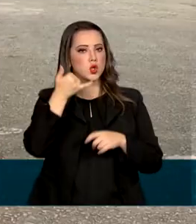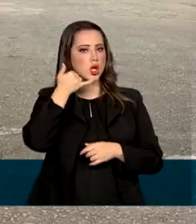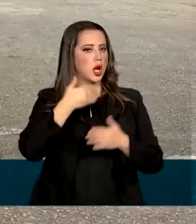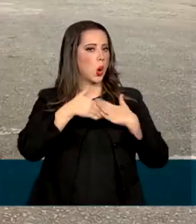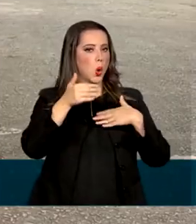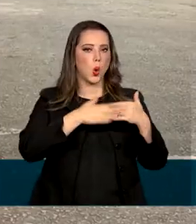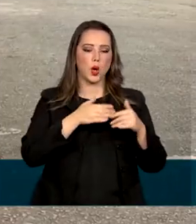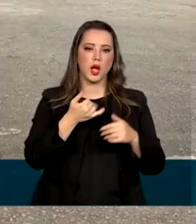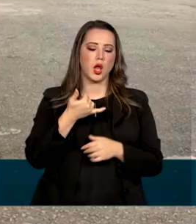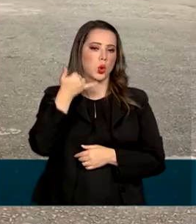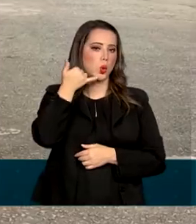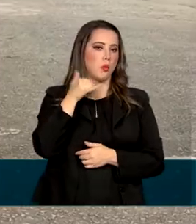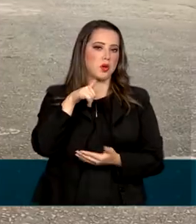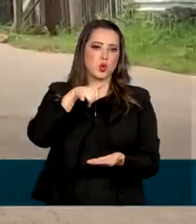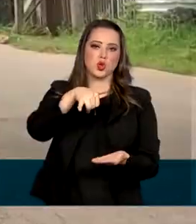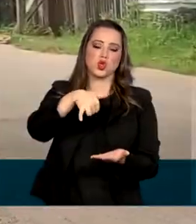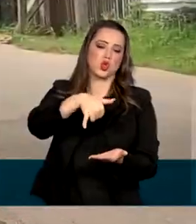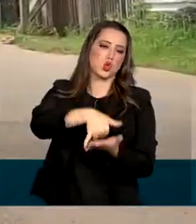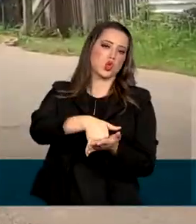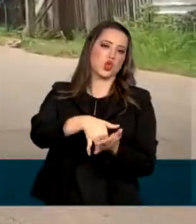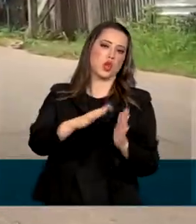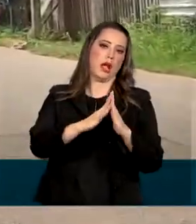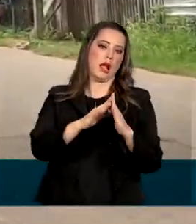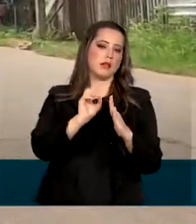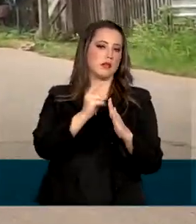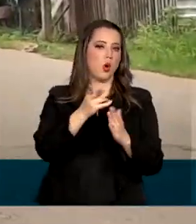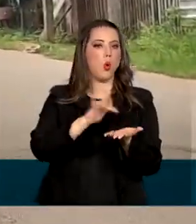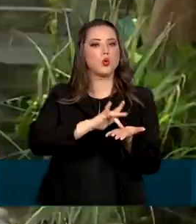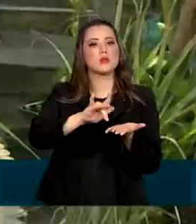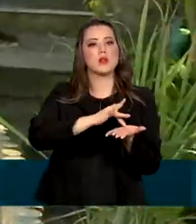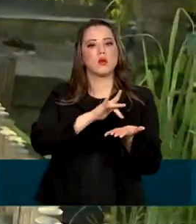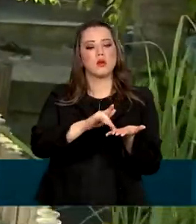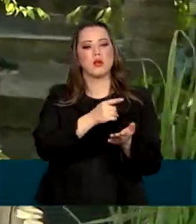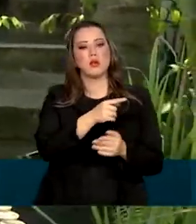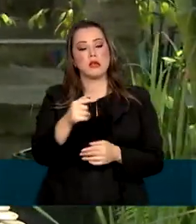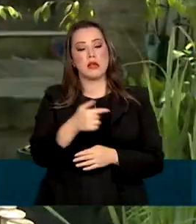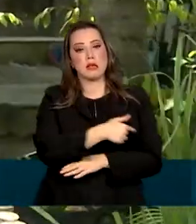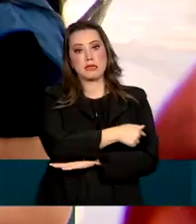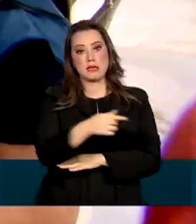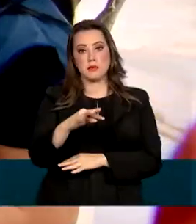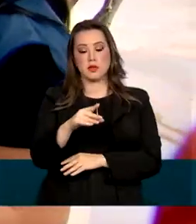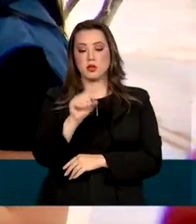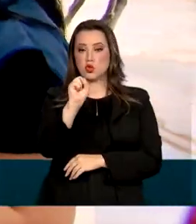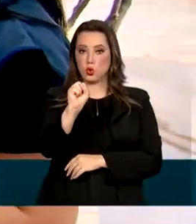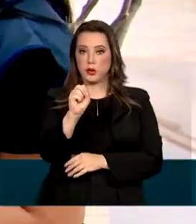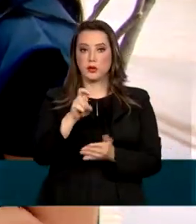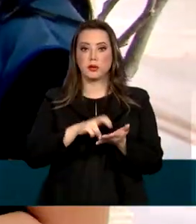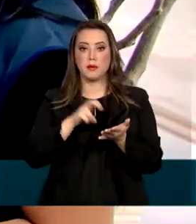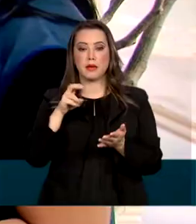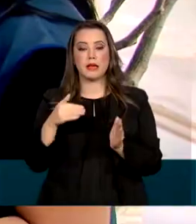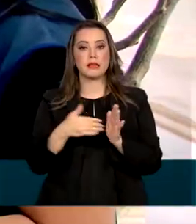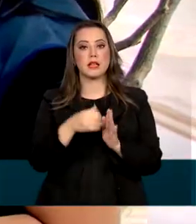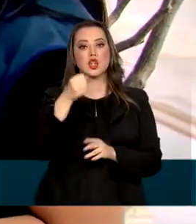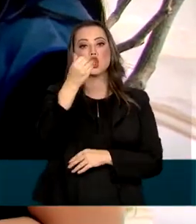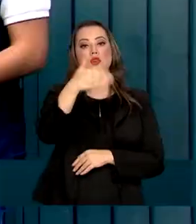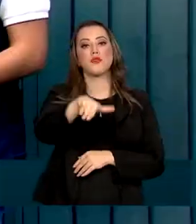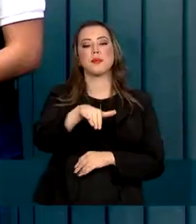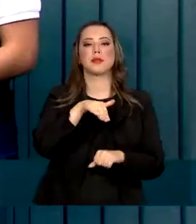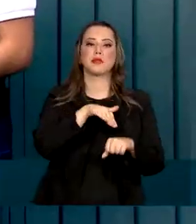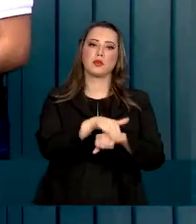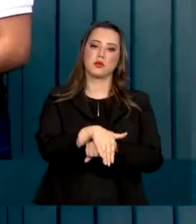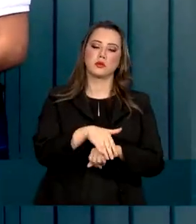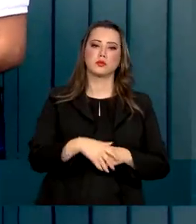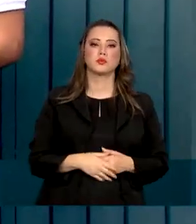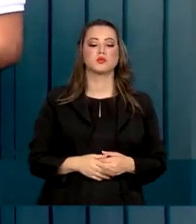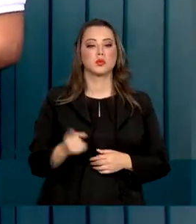qualquer telefone, seja fixo ou celular, durante a semana das 8 horas da manhã às 9 e meia da noite.